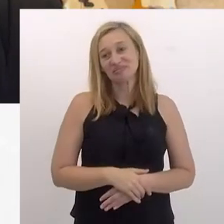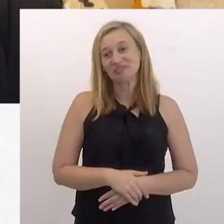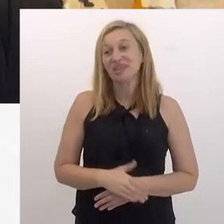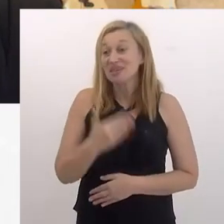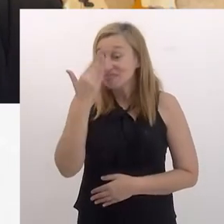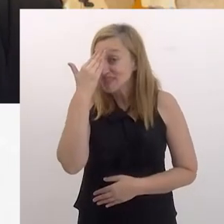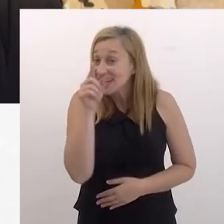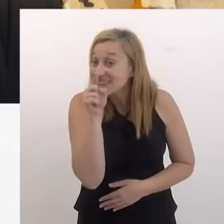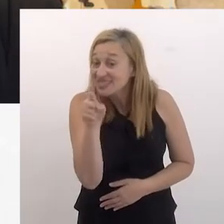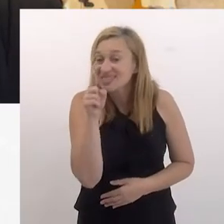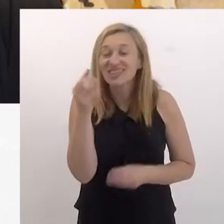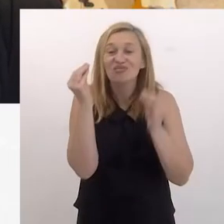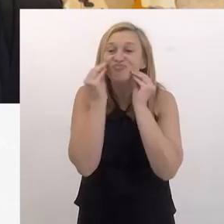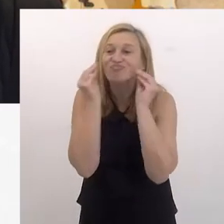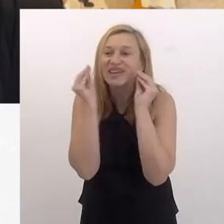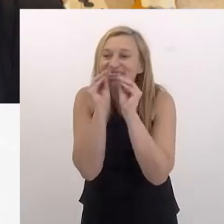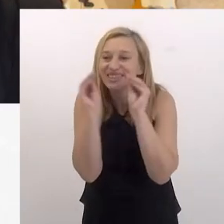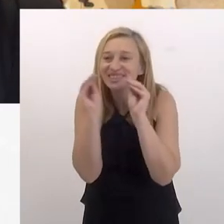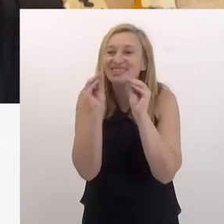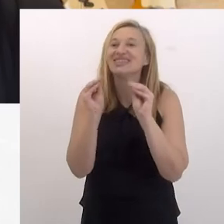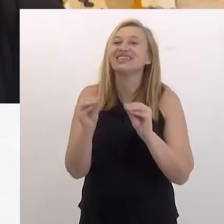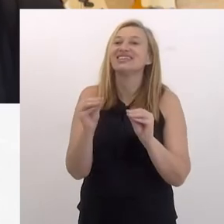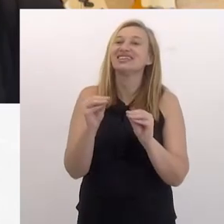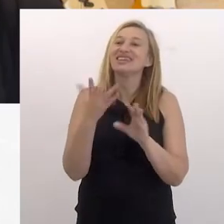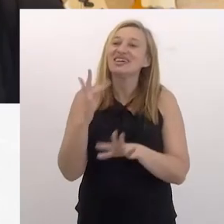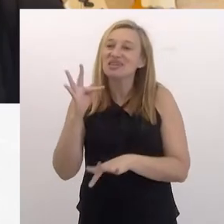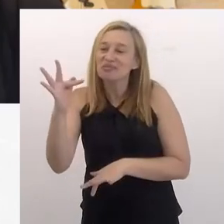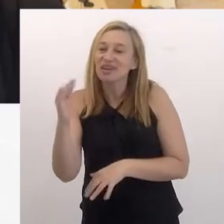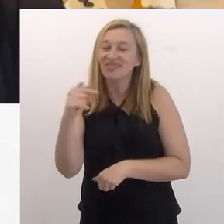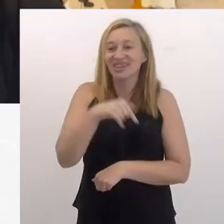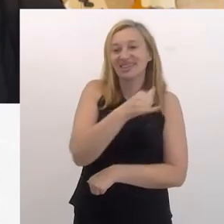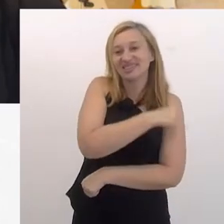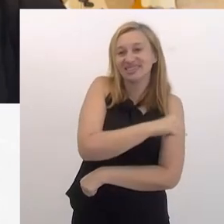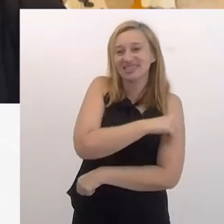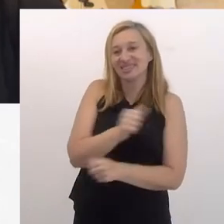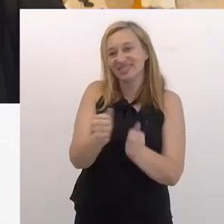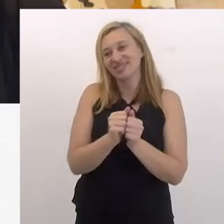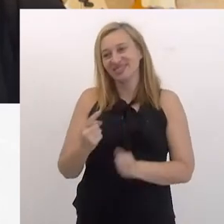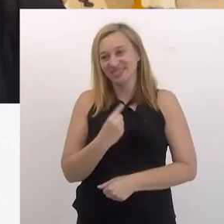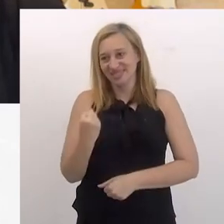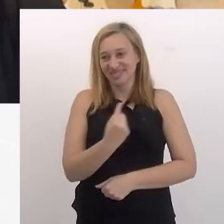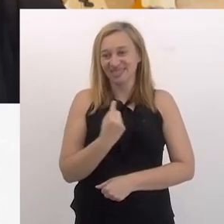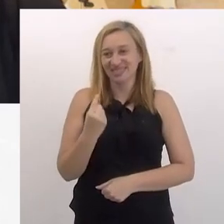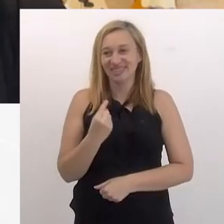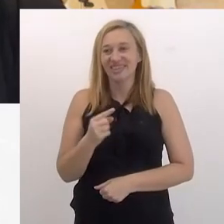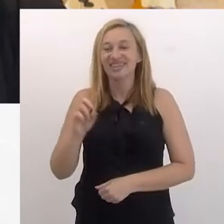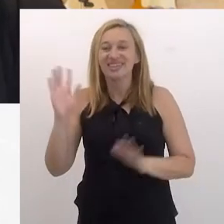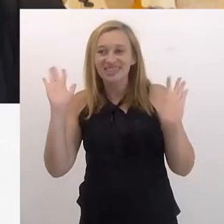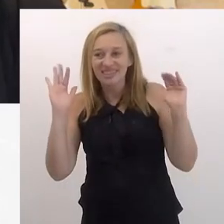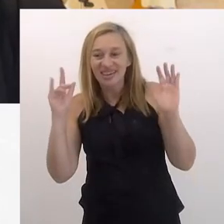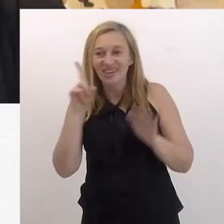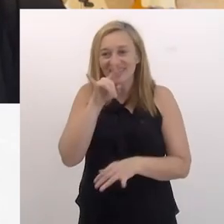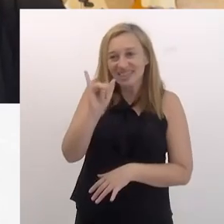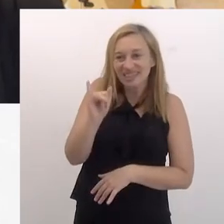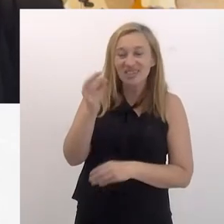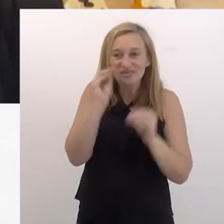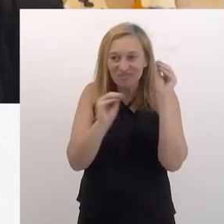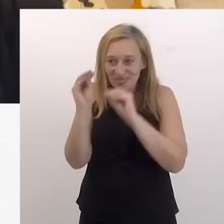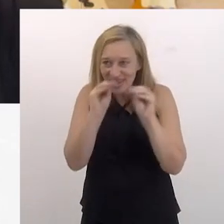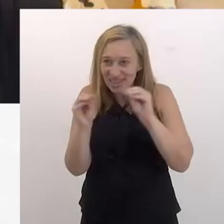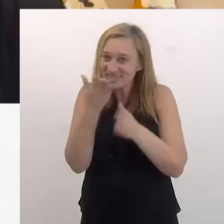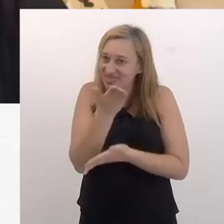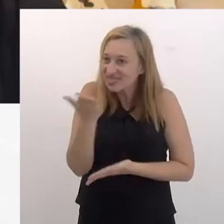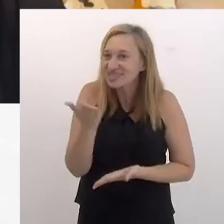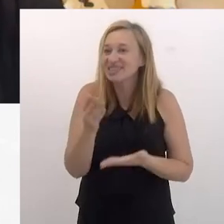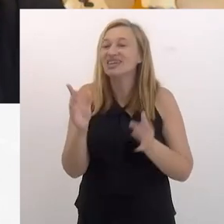muito obrigada. Obrigada a você. grande para você, que você esteja em breve aqui no Rio de Janeiro com a gente. Valeu,